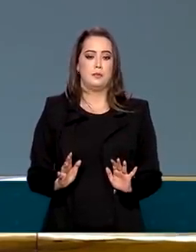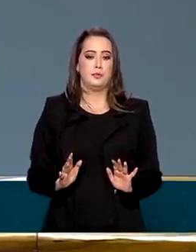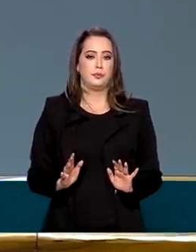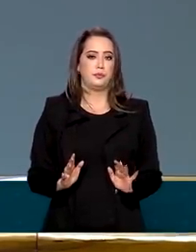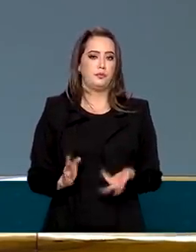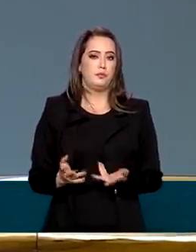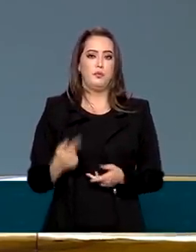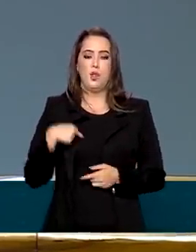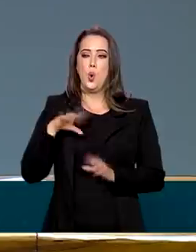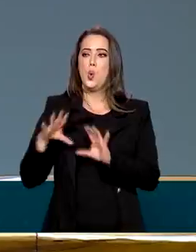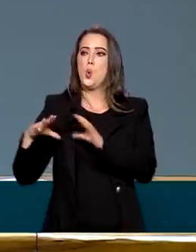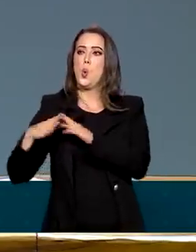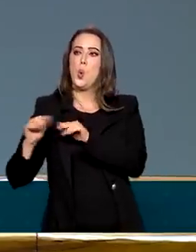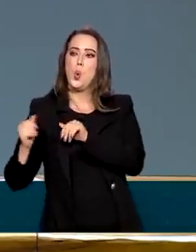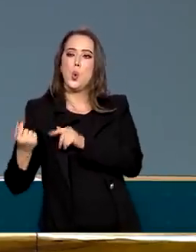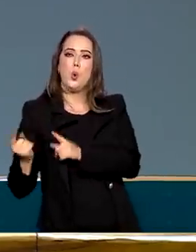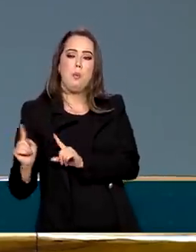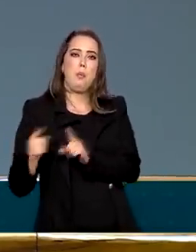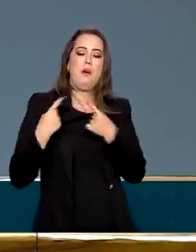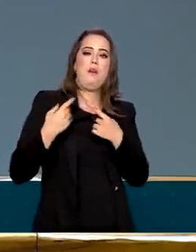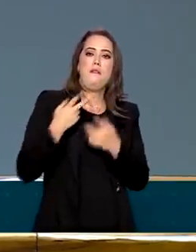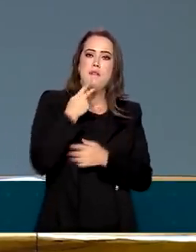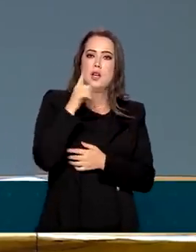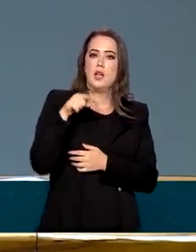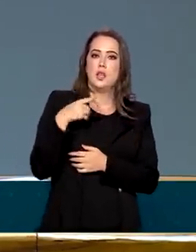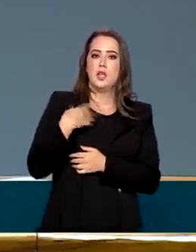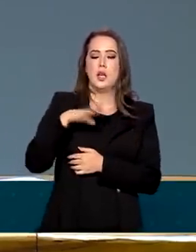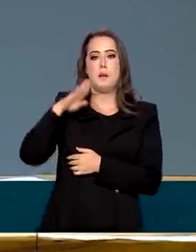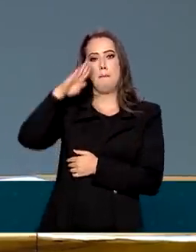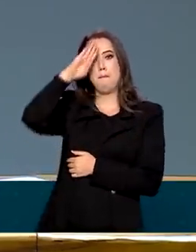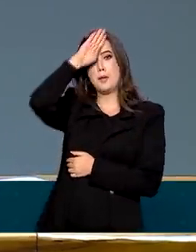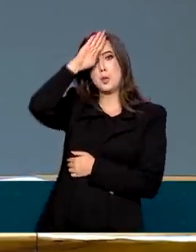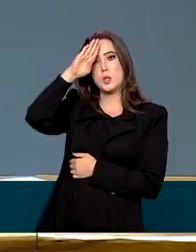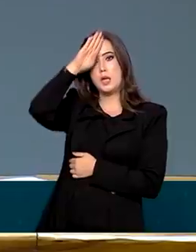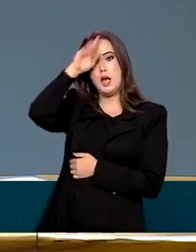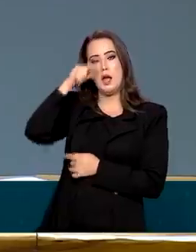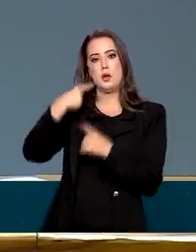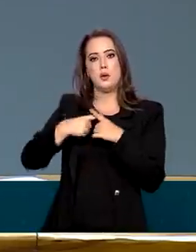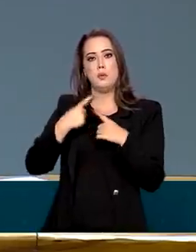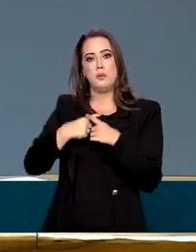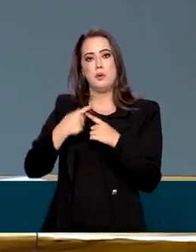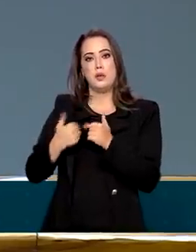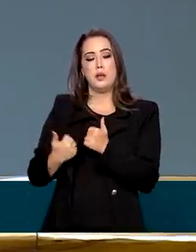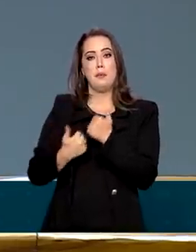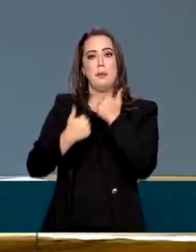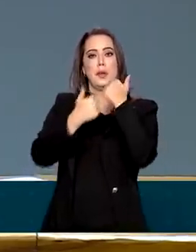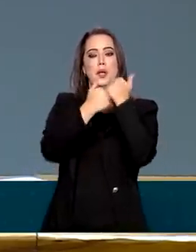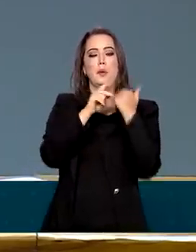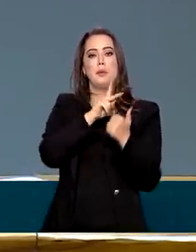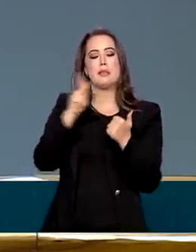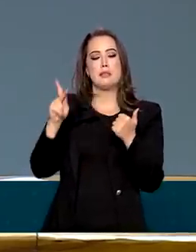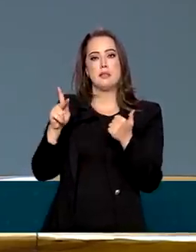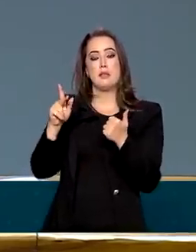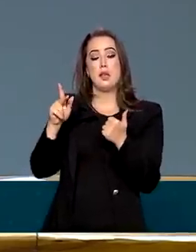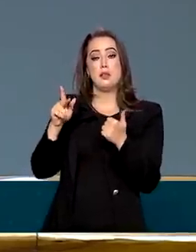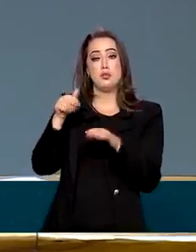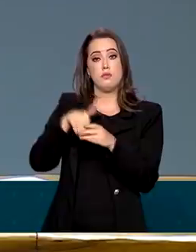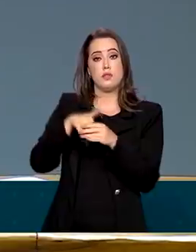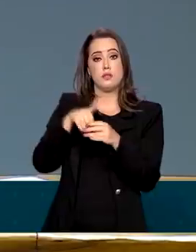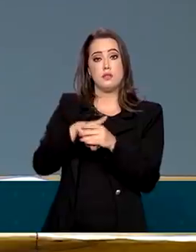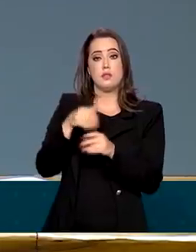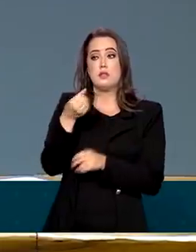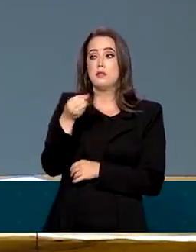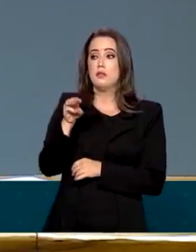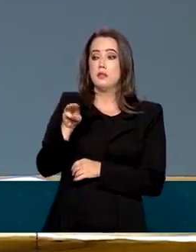militantes vão dizer assim, ele é bolsonarista a raiz, porque ele está ajudando um presidente que foi eleito com 60 milhões de votos. Eu estou fazendo alguma